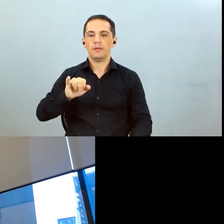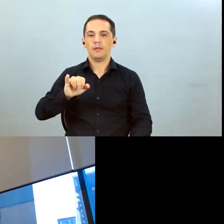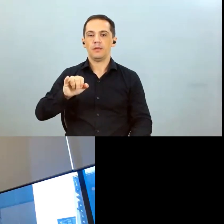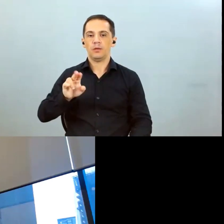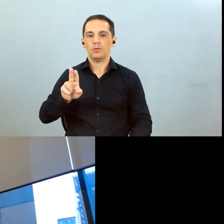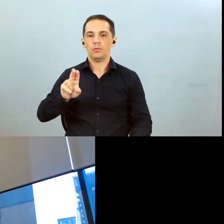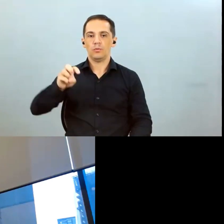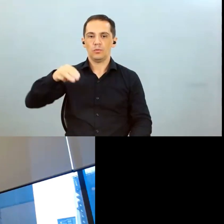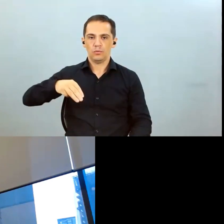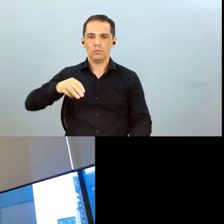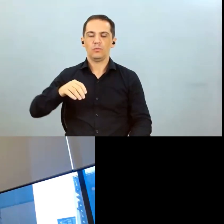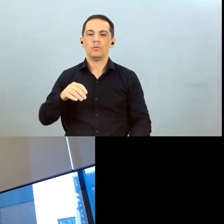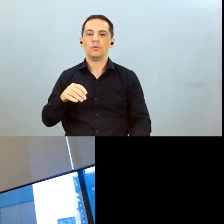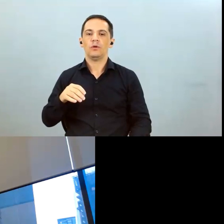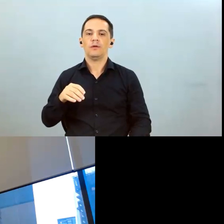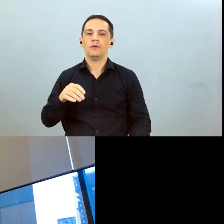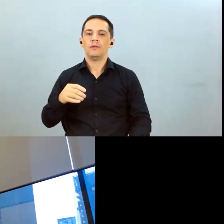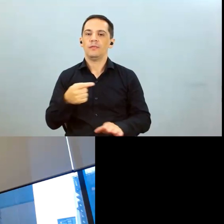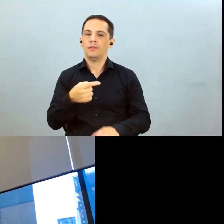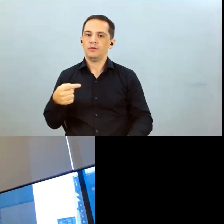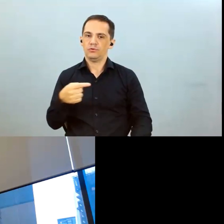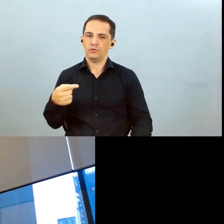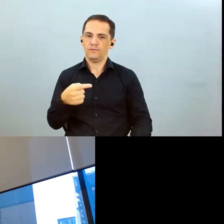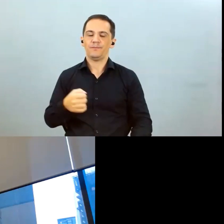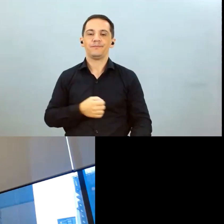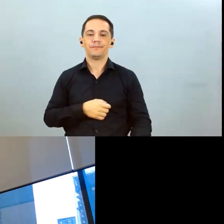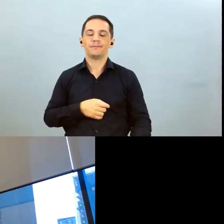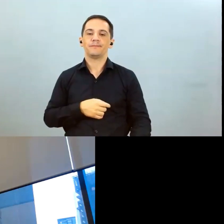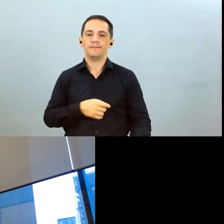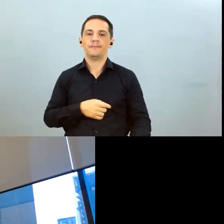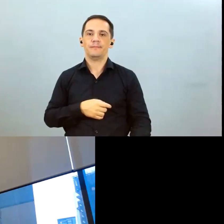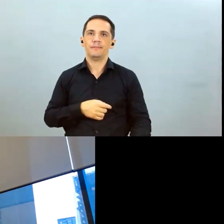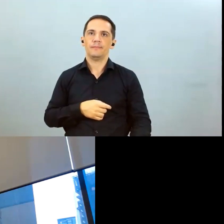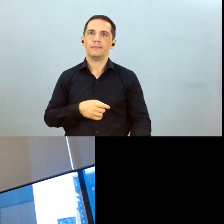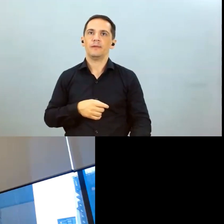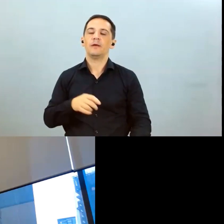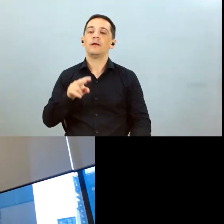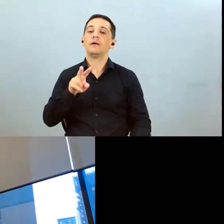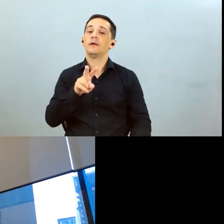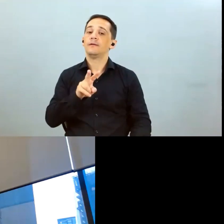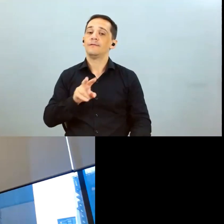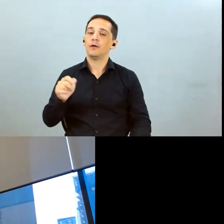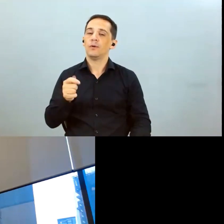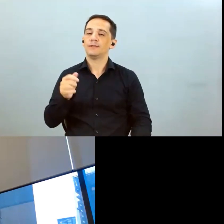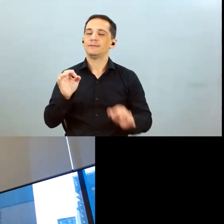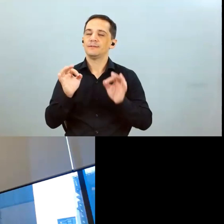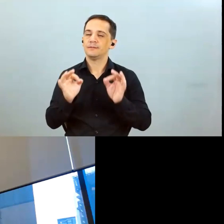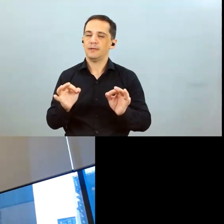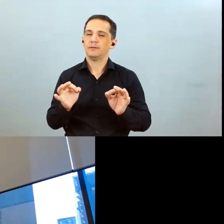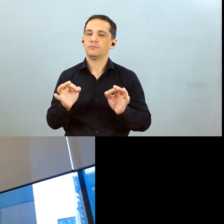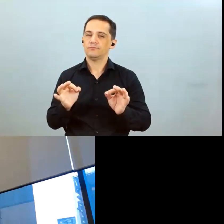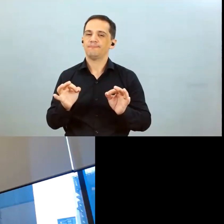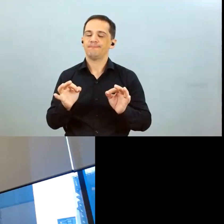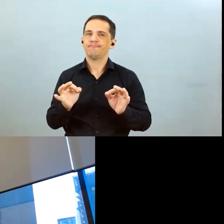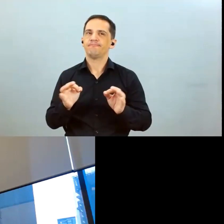prêmio negativo então provavelmente pensando no próximo ano esse prêmio à medida que a safra